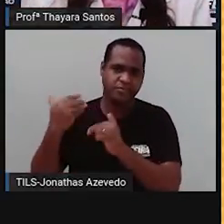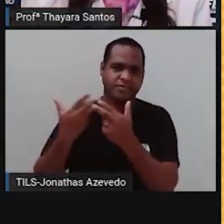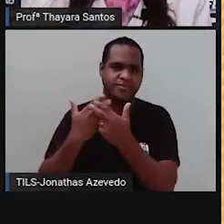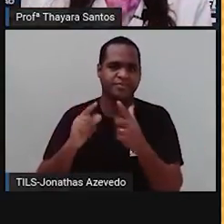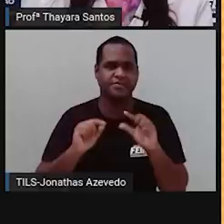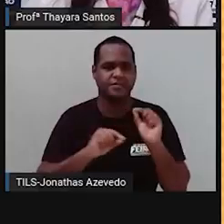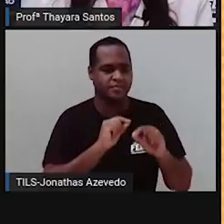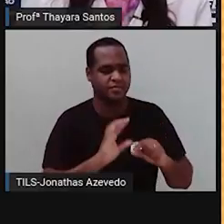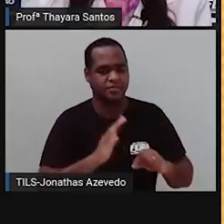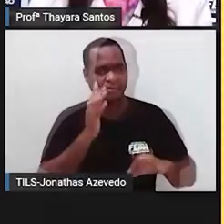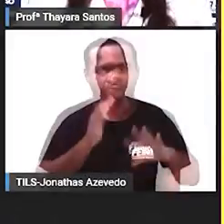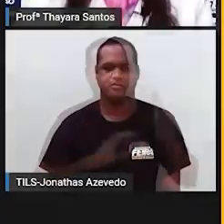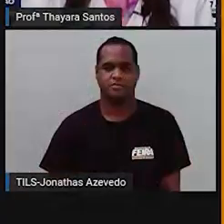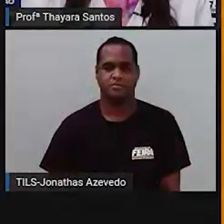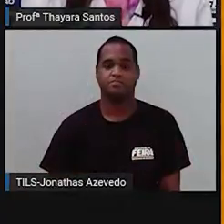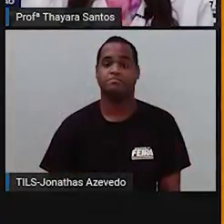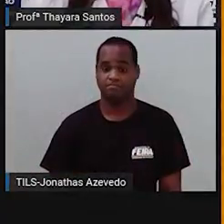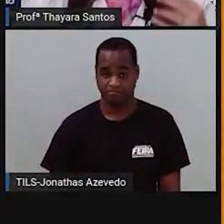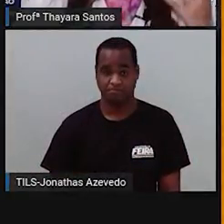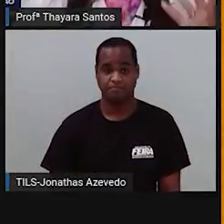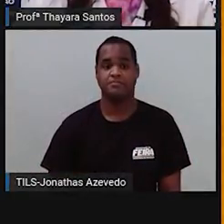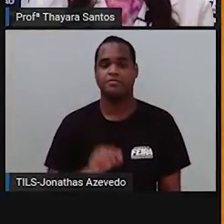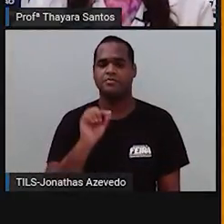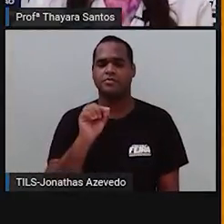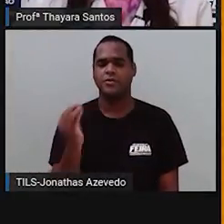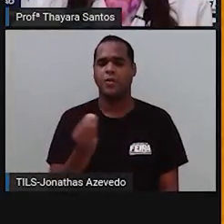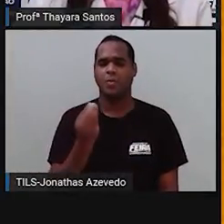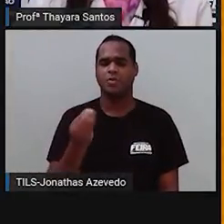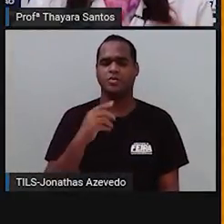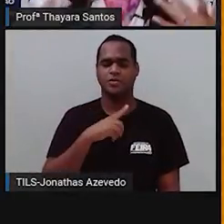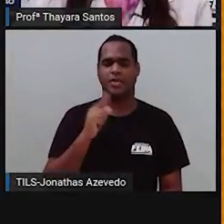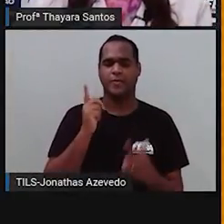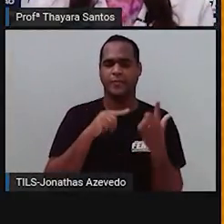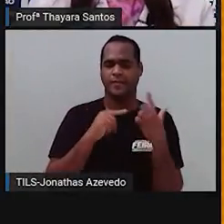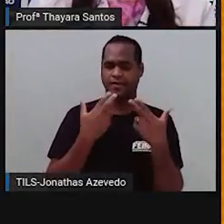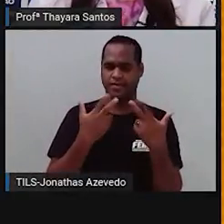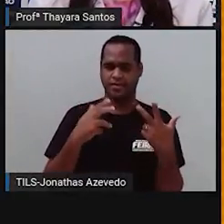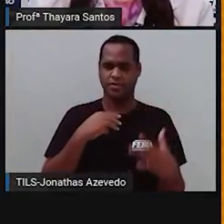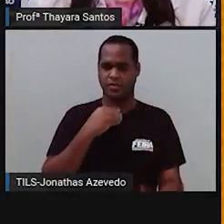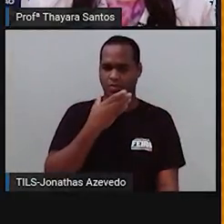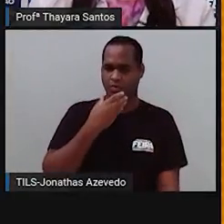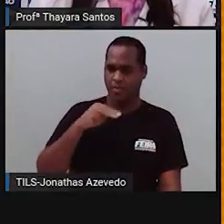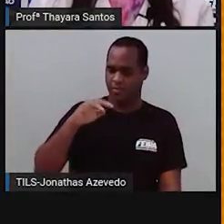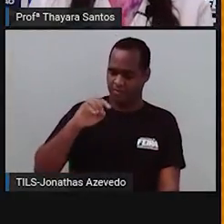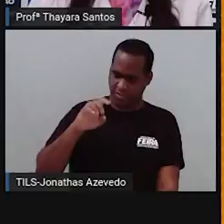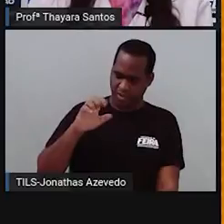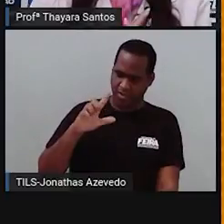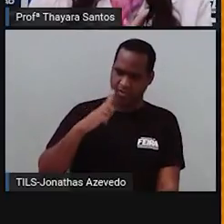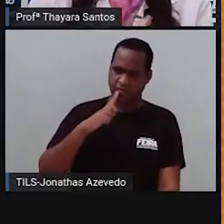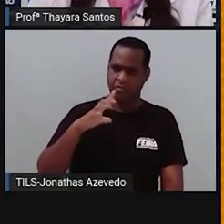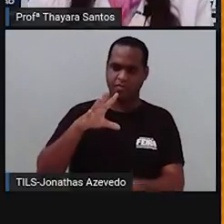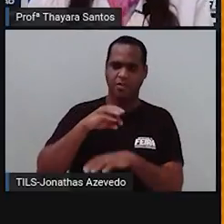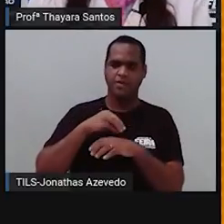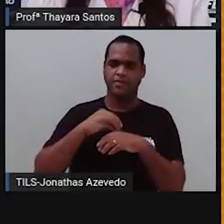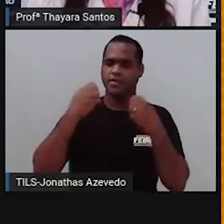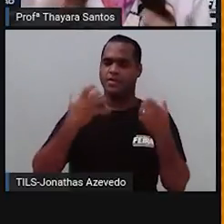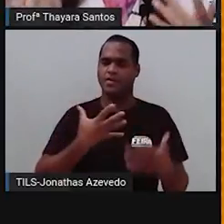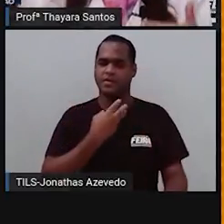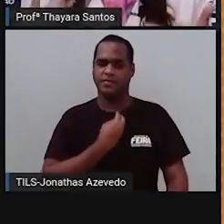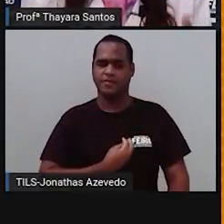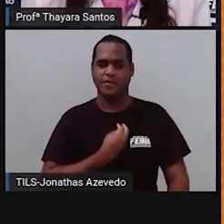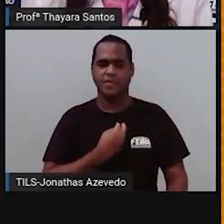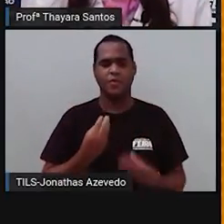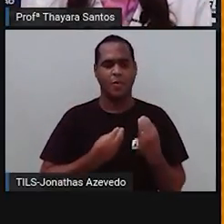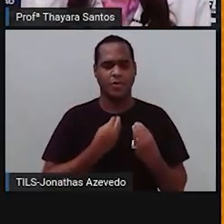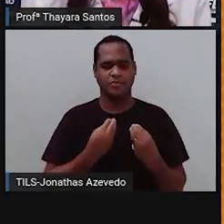acontecem esses cruzamentos. E como é que esses conhecimentos que Mendel trouxe para a gente influenciam na nossa vida? A gente